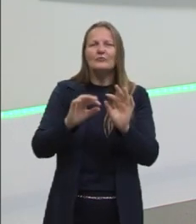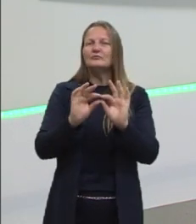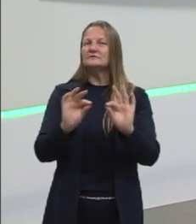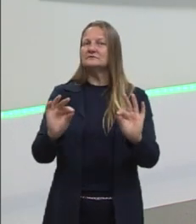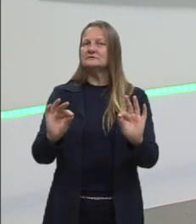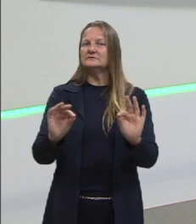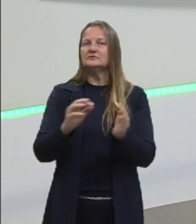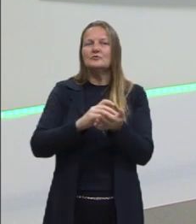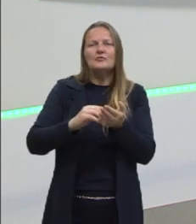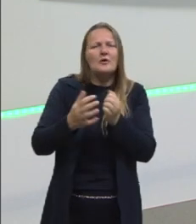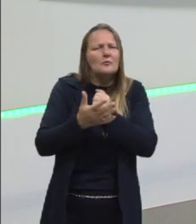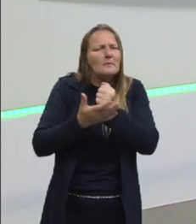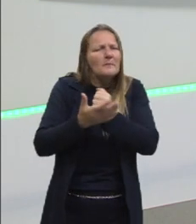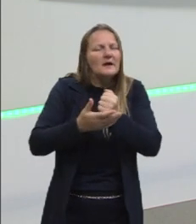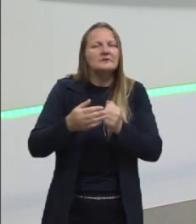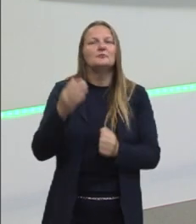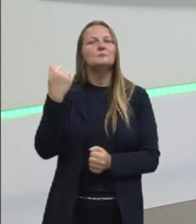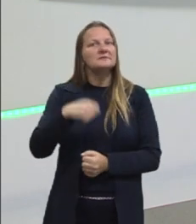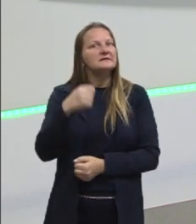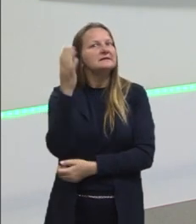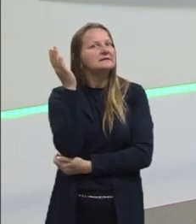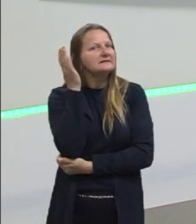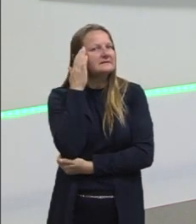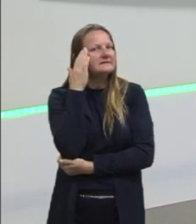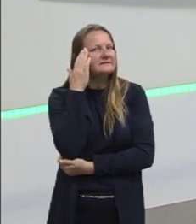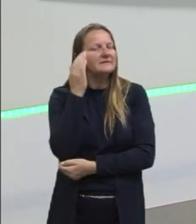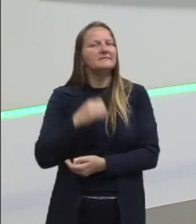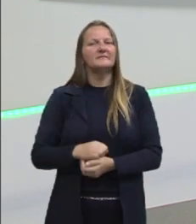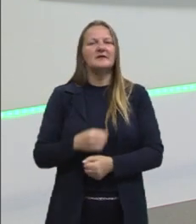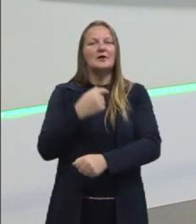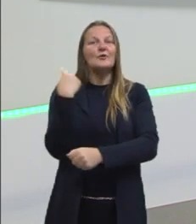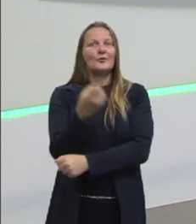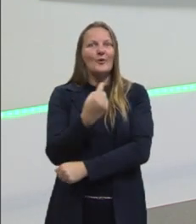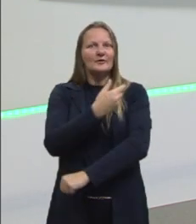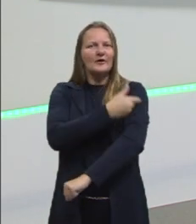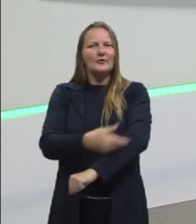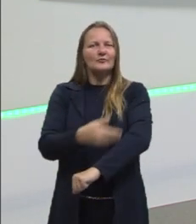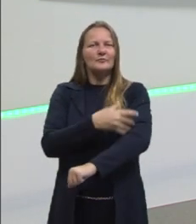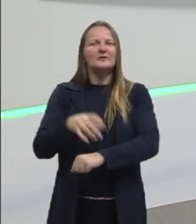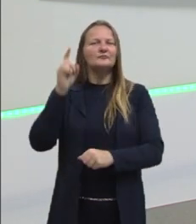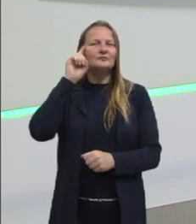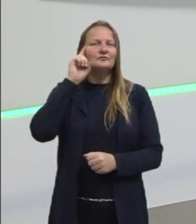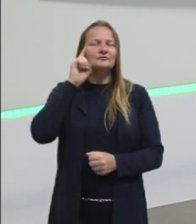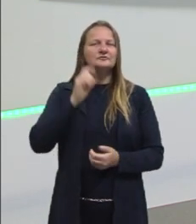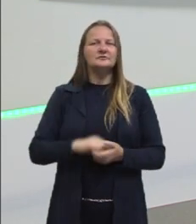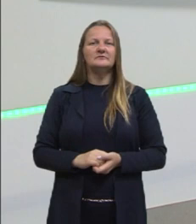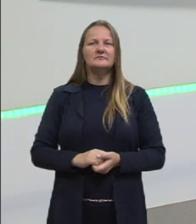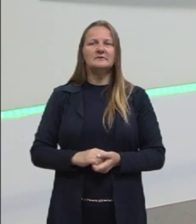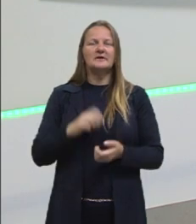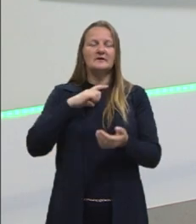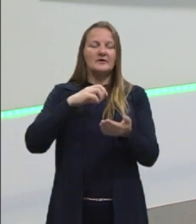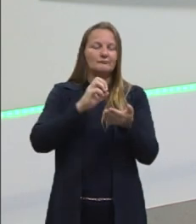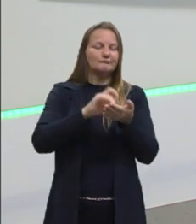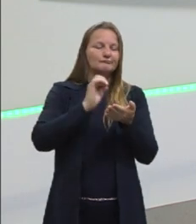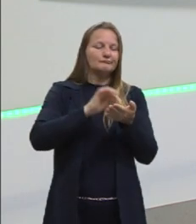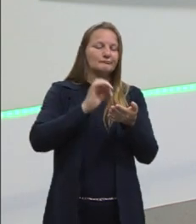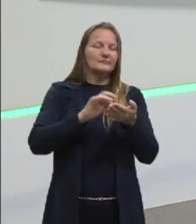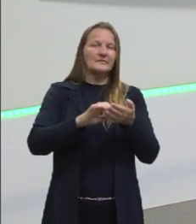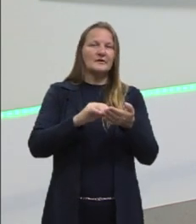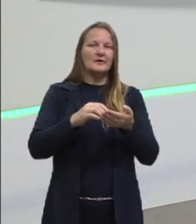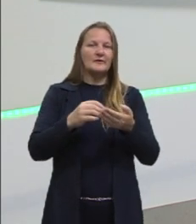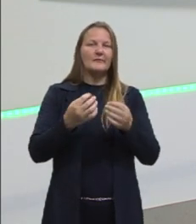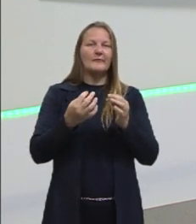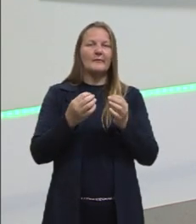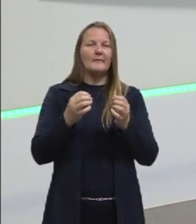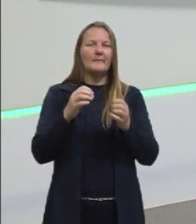mais básicos. Porque aquilo, gente está acostumado no dia a dia. Eu tenho uma calculadora. Então, eu não